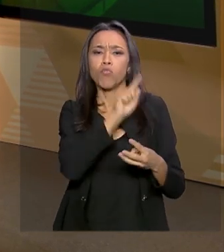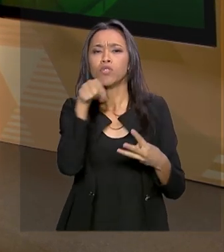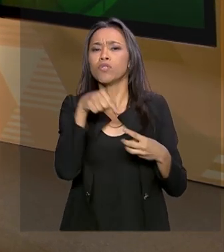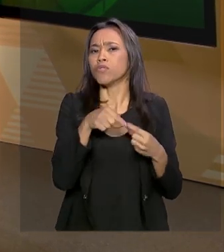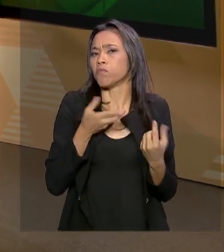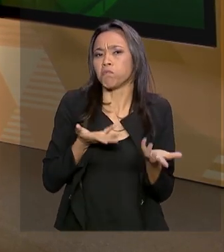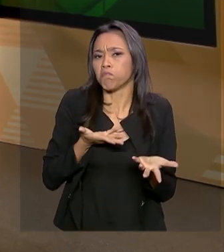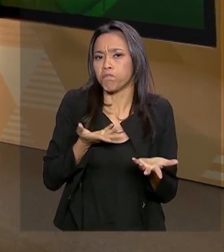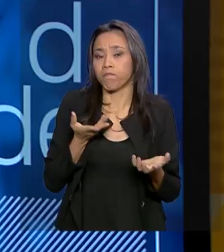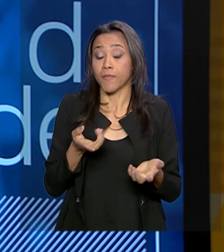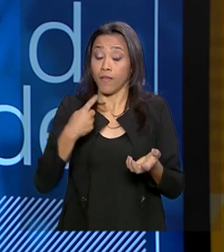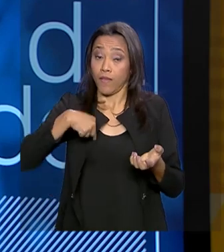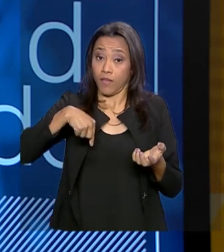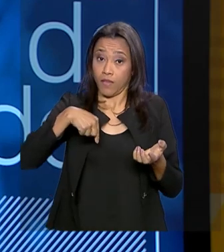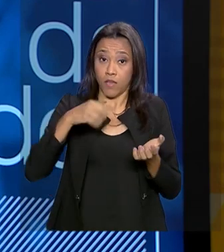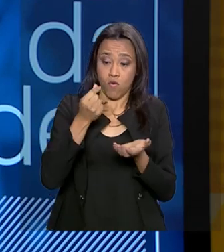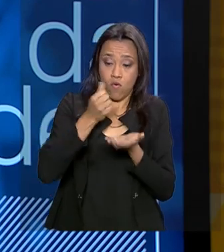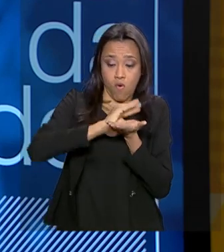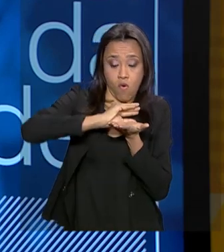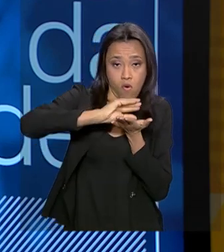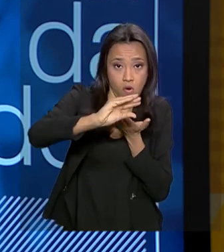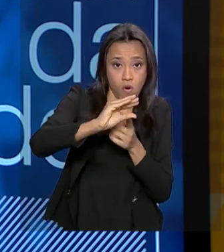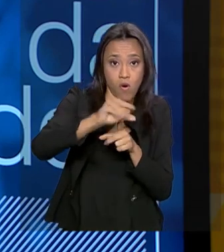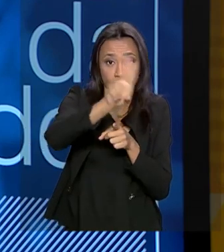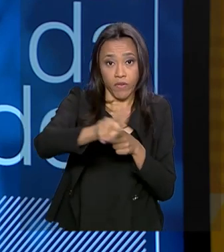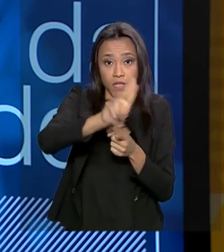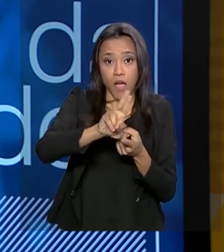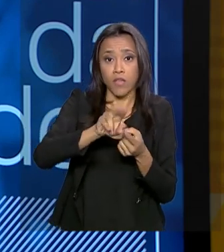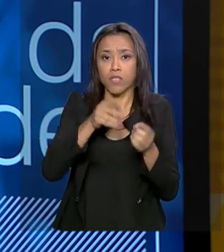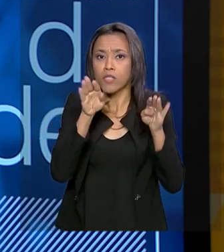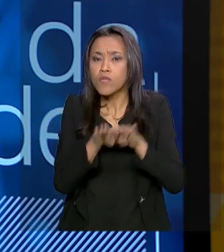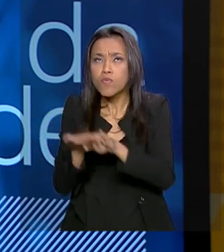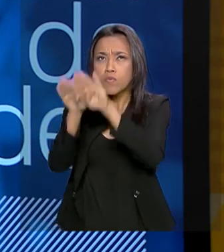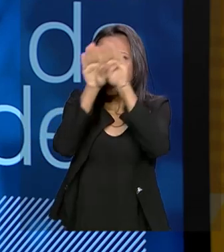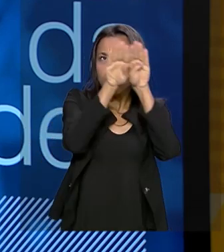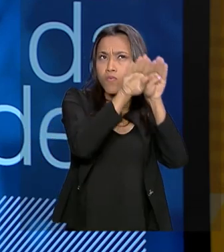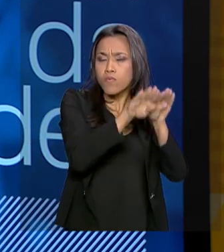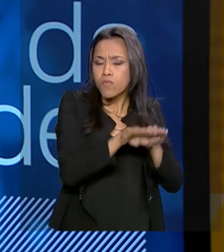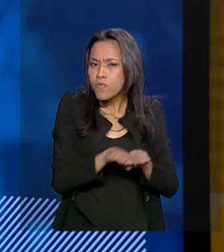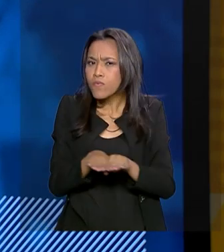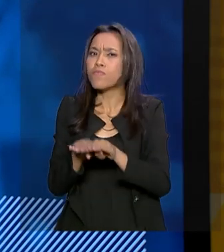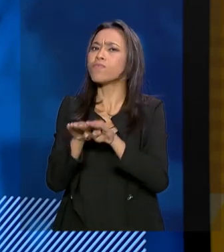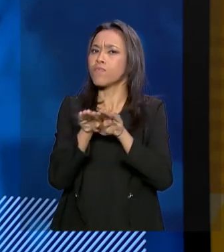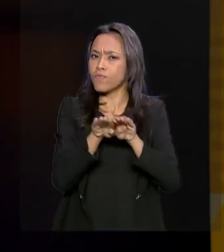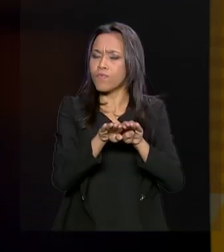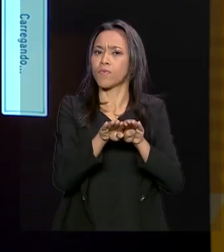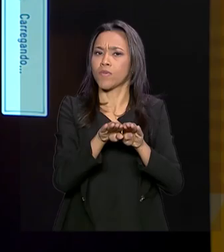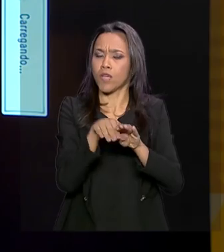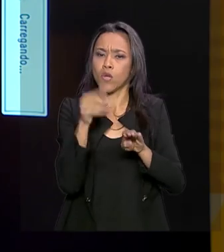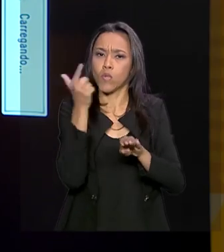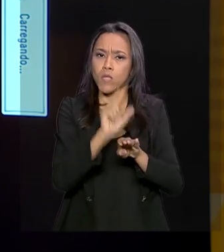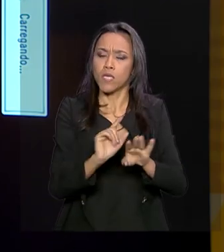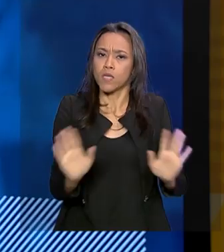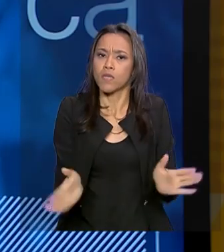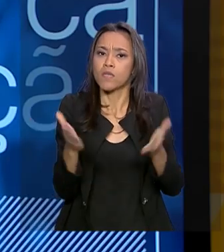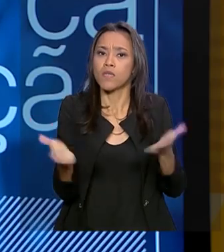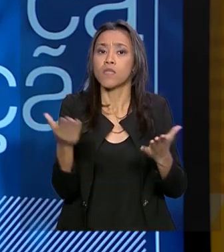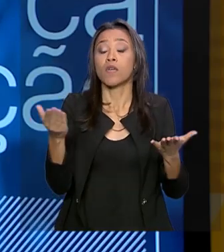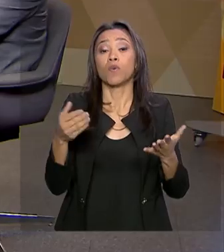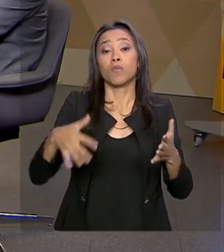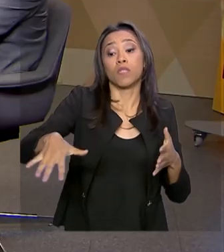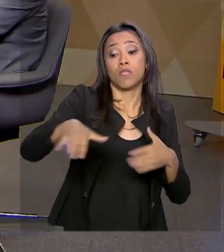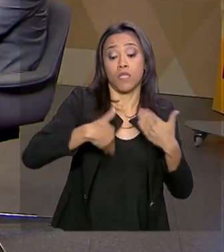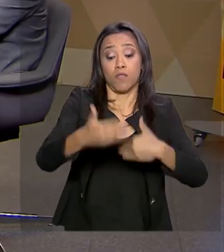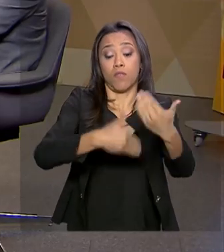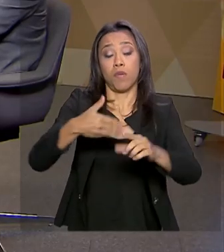Que a gente torne o orçamento para as universidades cada vez mais equitativo, para que a gente possa gerar desenvolvimento social e regional